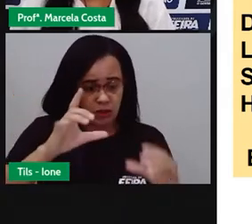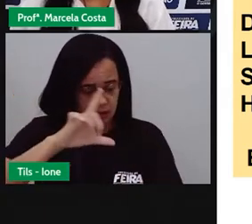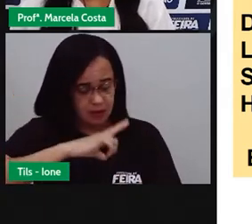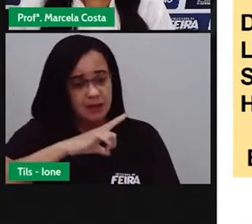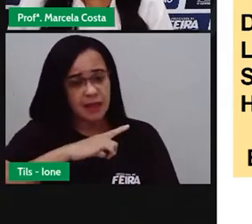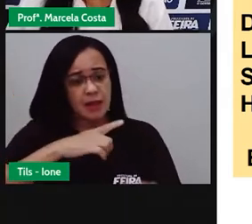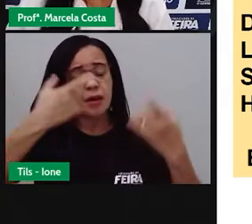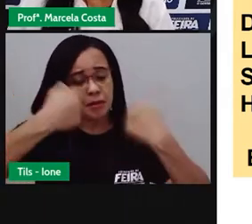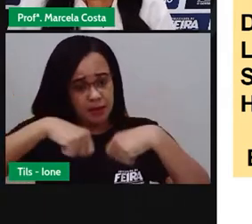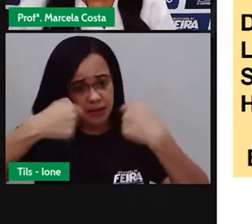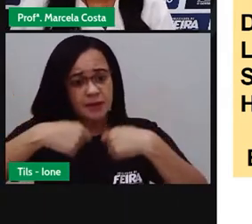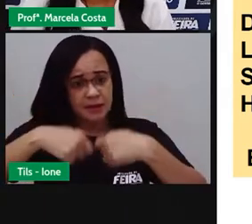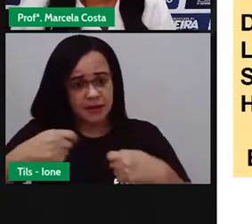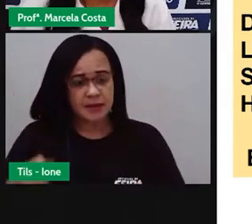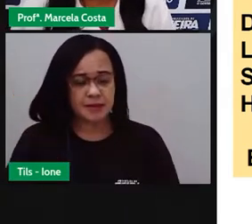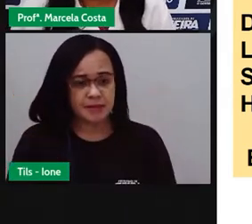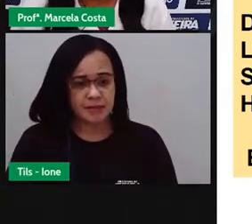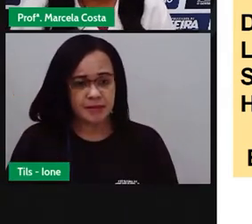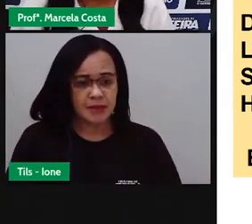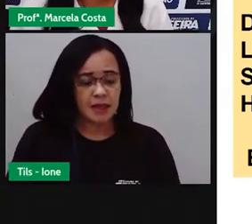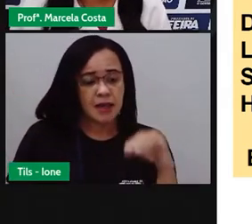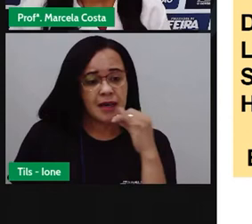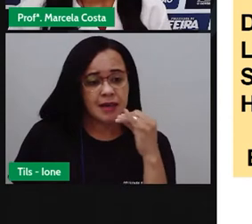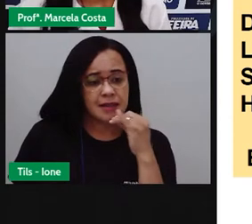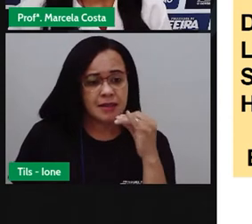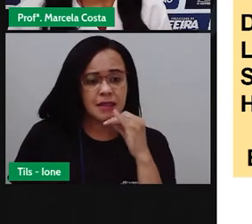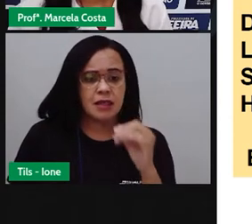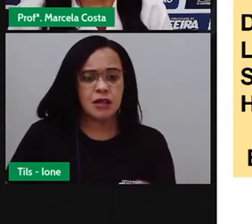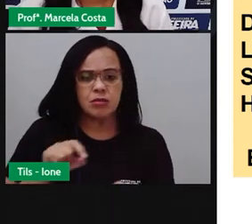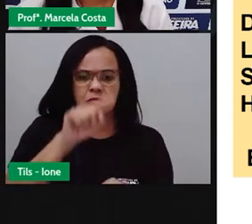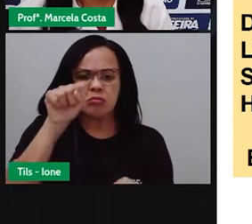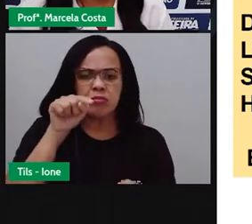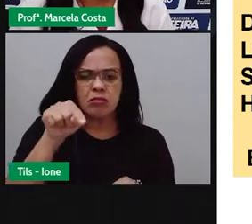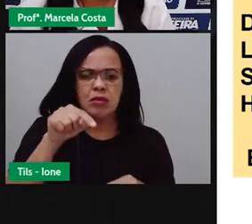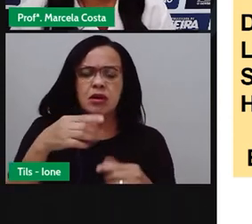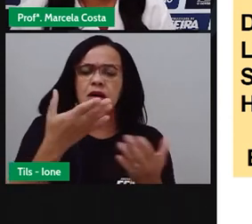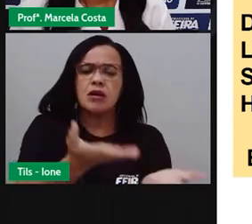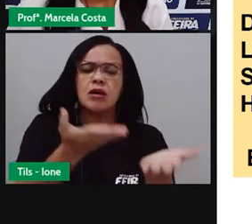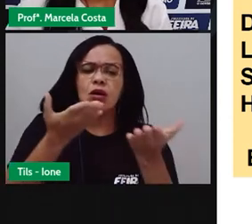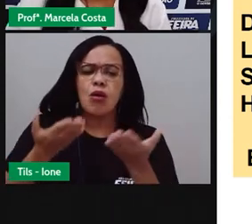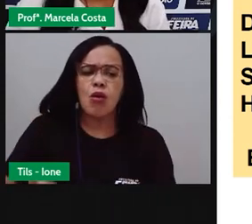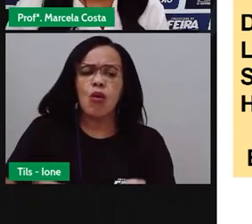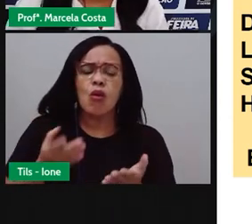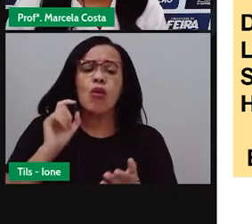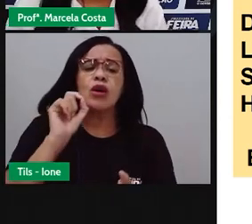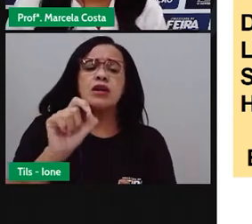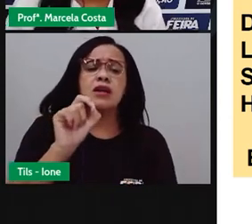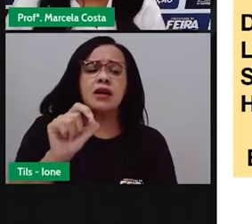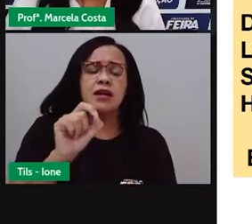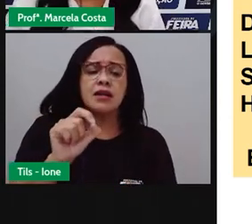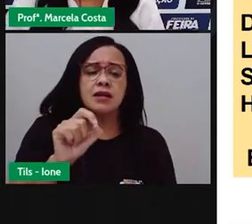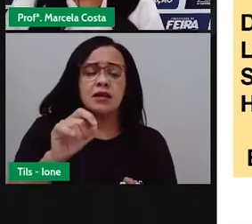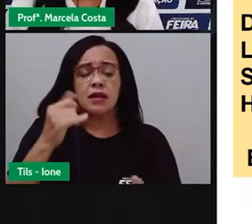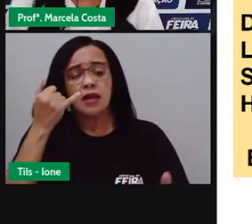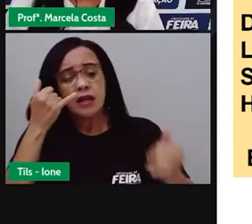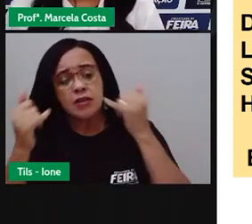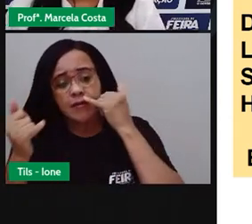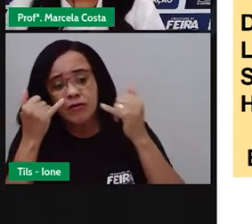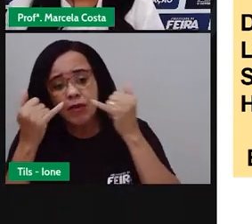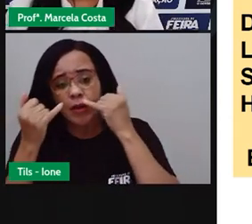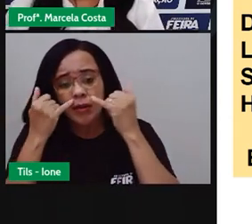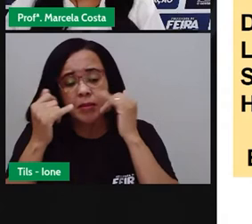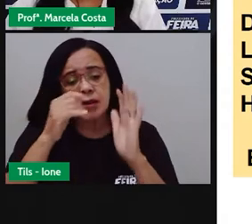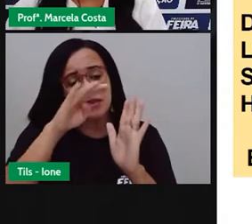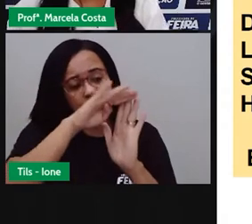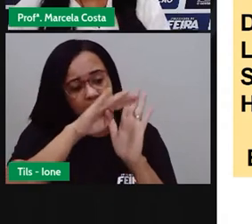precisa dizer, quem está convidando, né, o remetente, e essa informação pode vir no